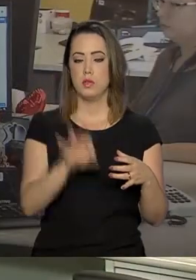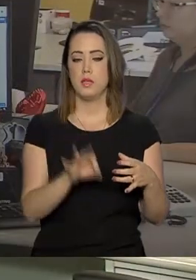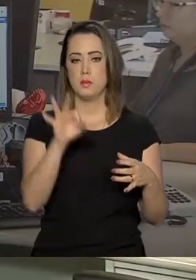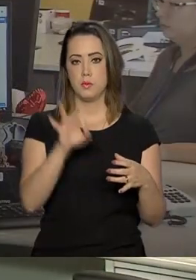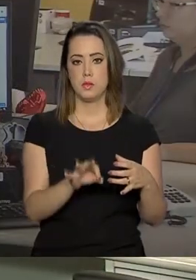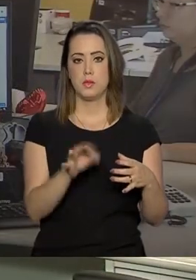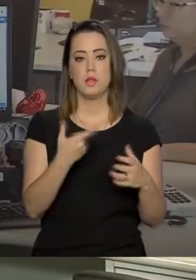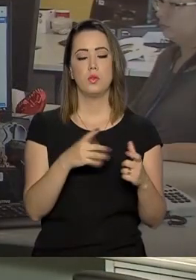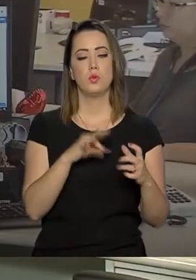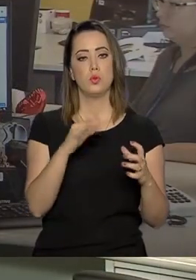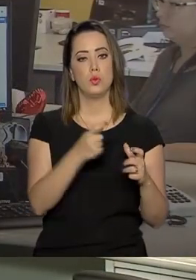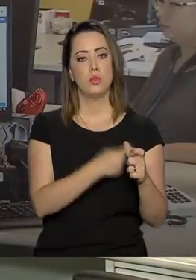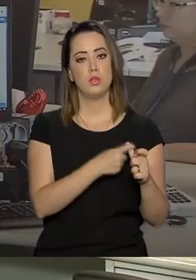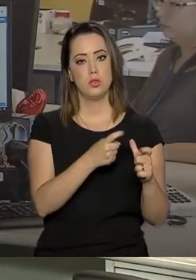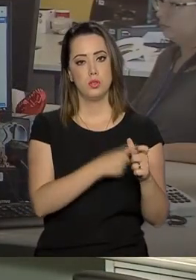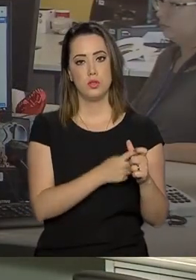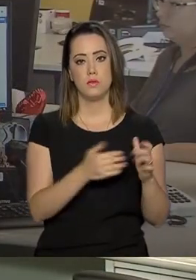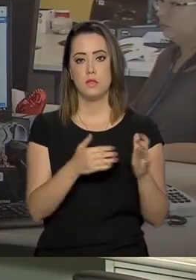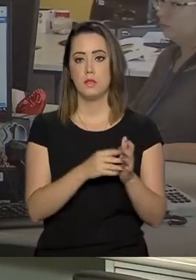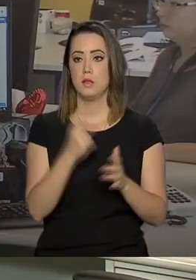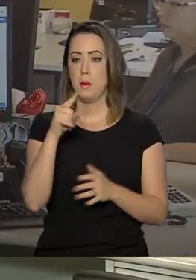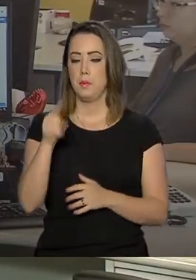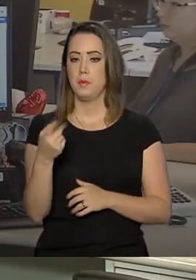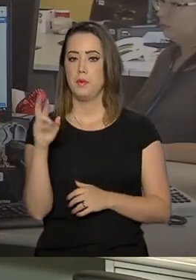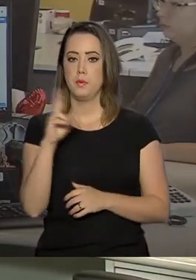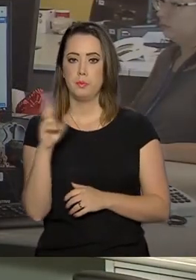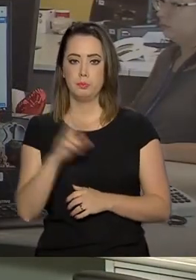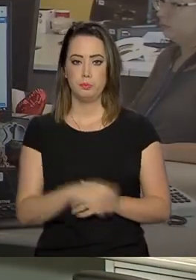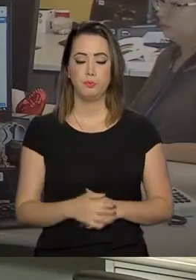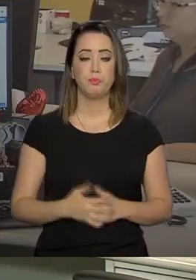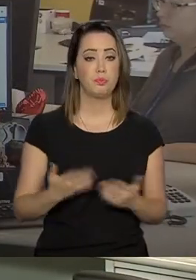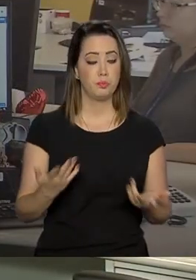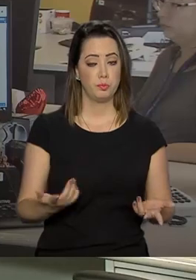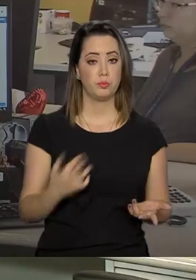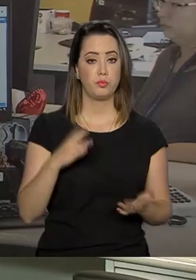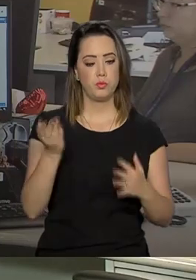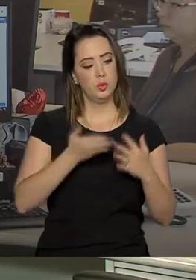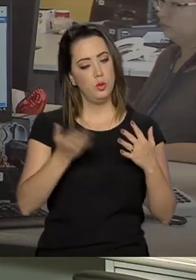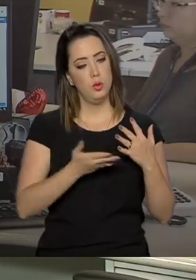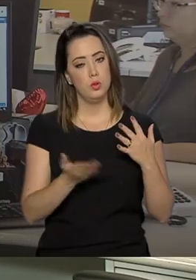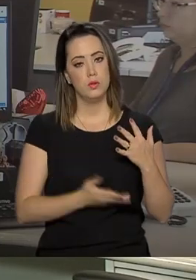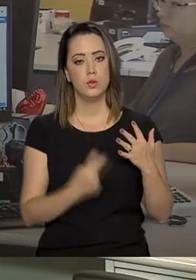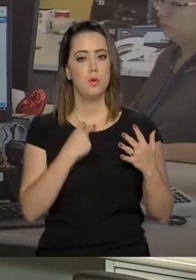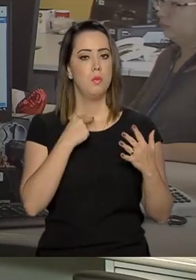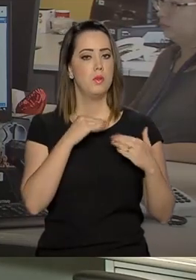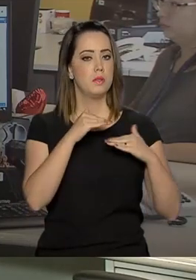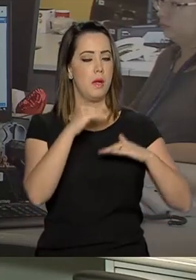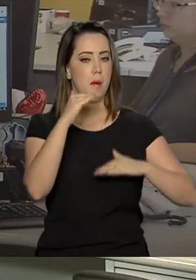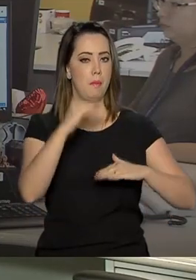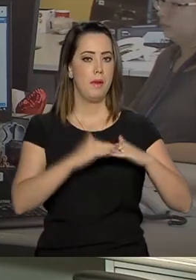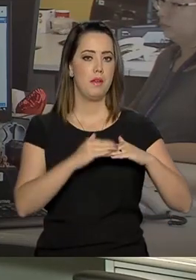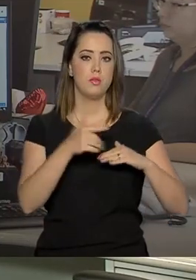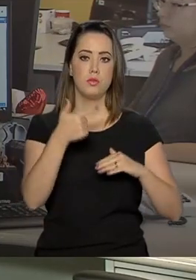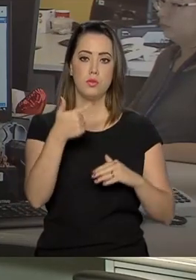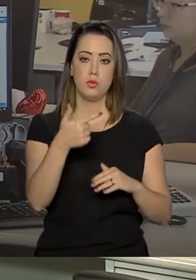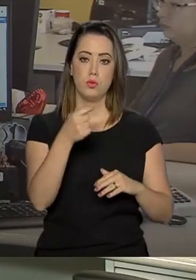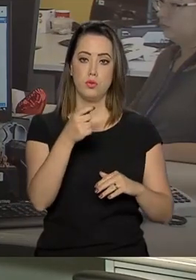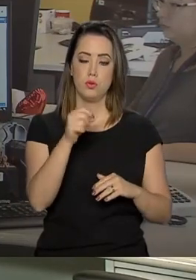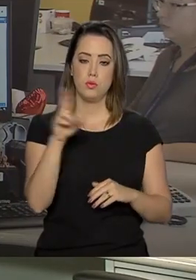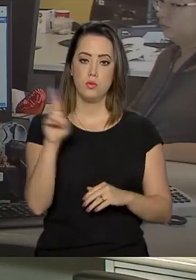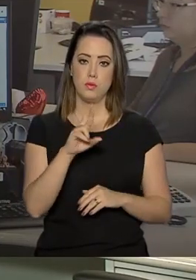dívida consolidada vencida e R$ O valor da parcela resultante da renegociação não pode ser inferior a R$ 200.